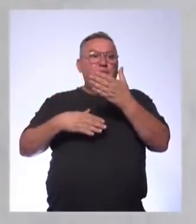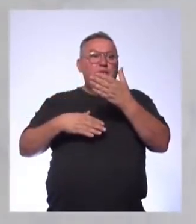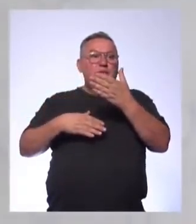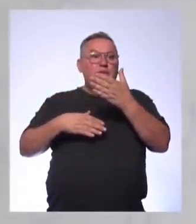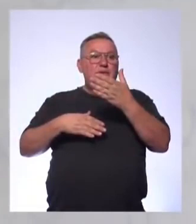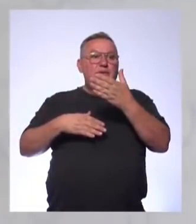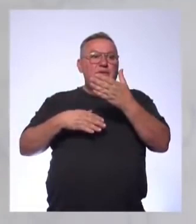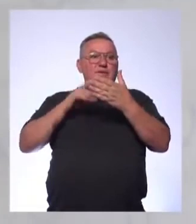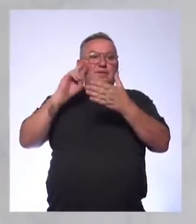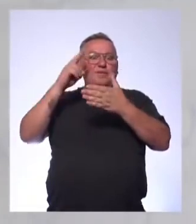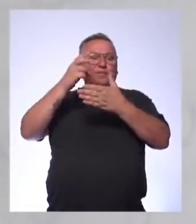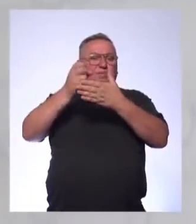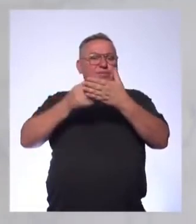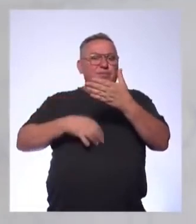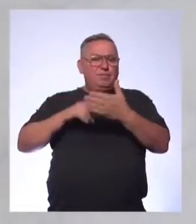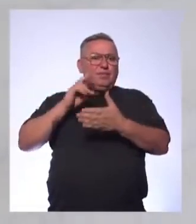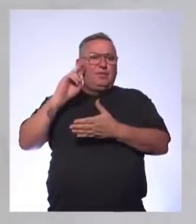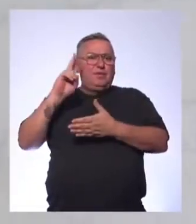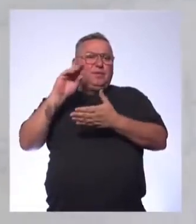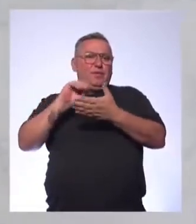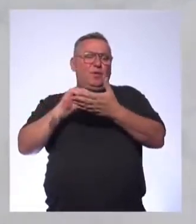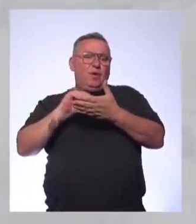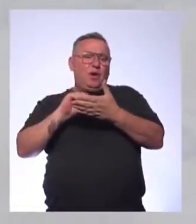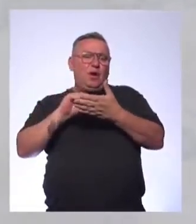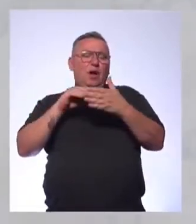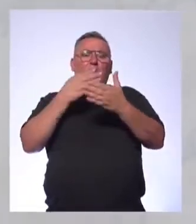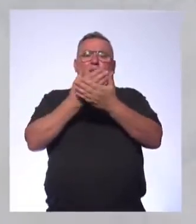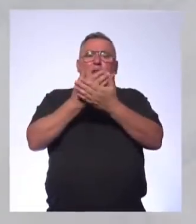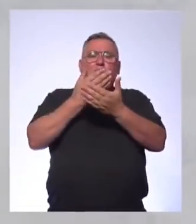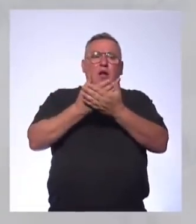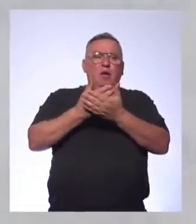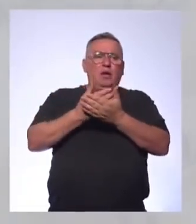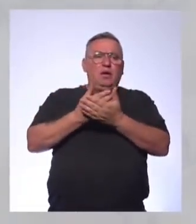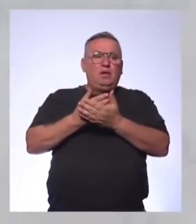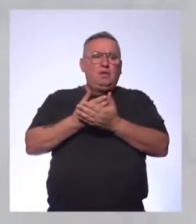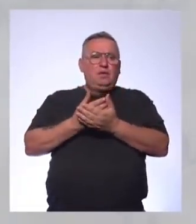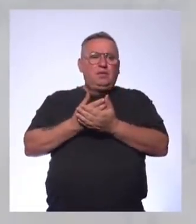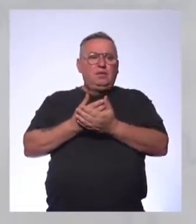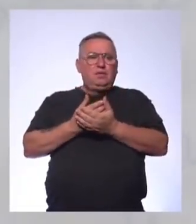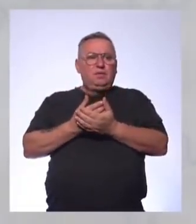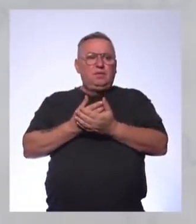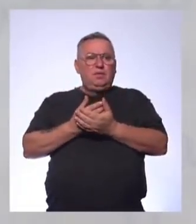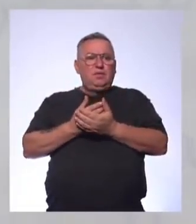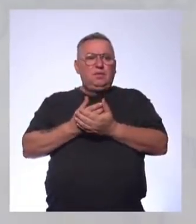Vai abrir, aí você vai colocar aqui, né? Quais são as aulas Eu acho que é assim, né? Dá para ver?